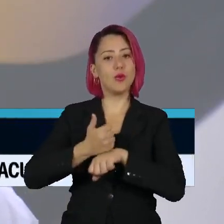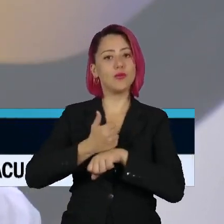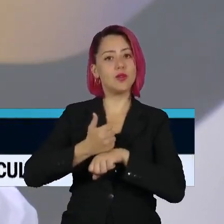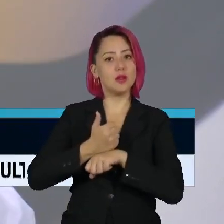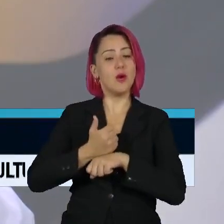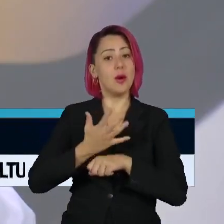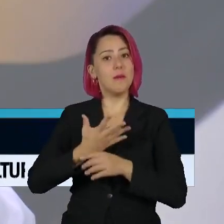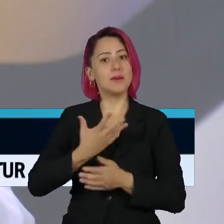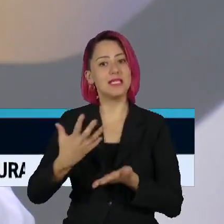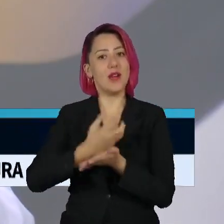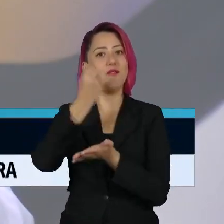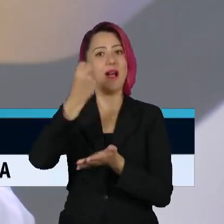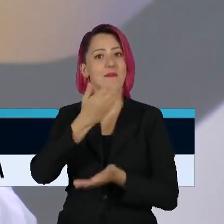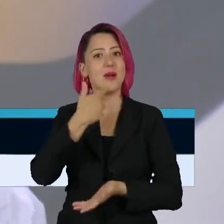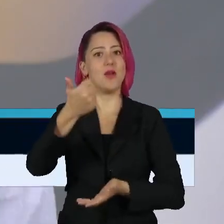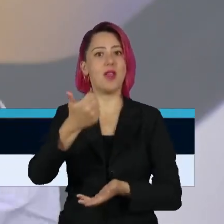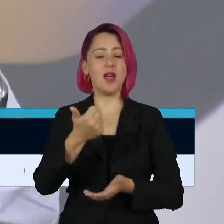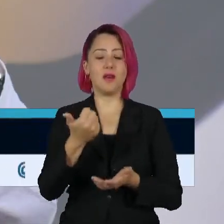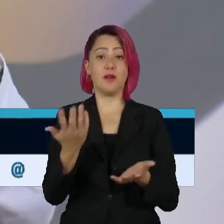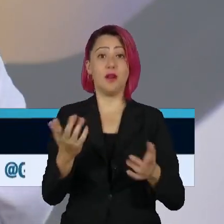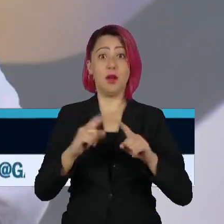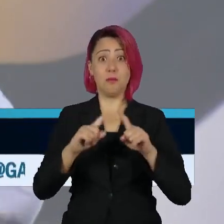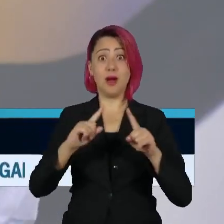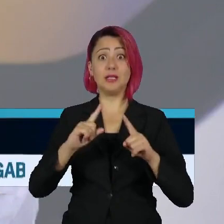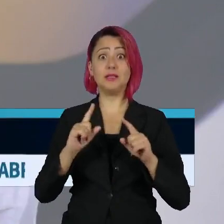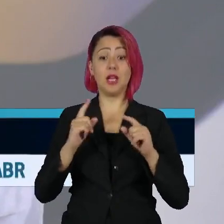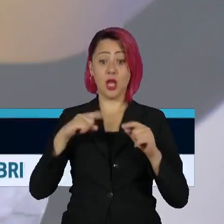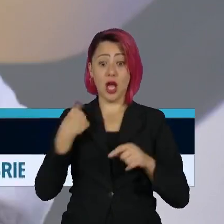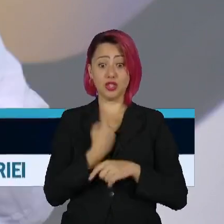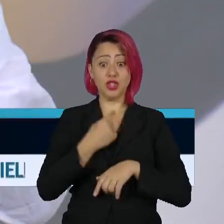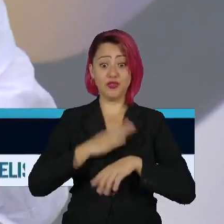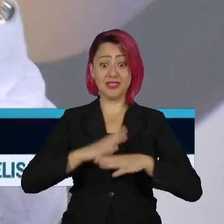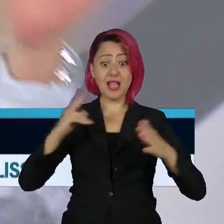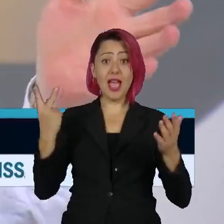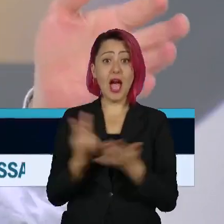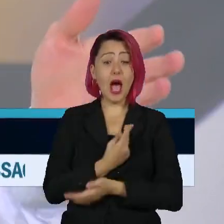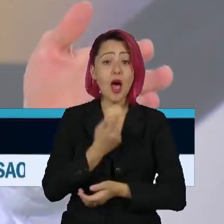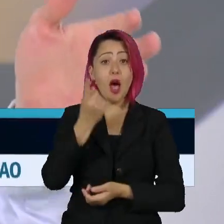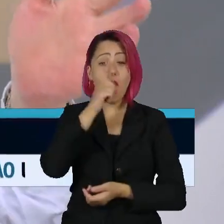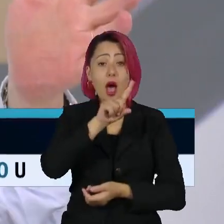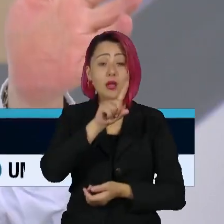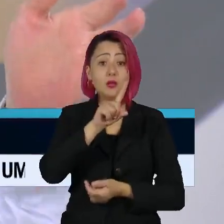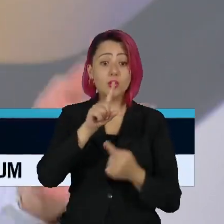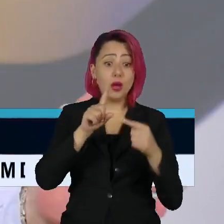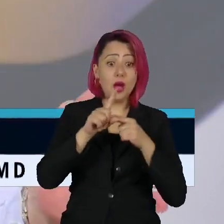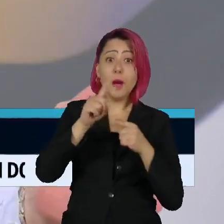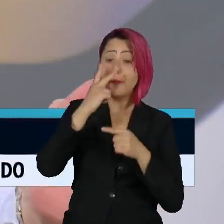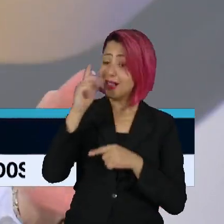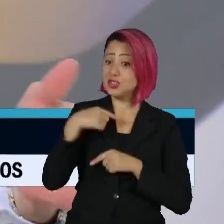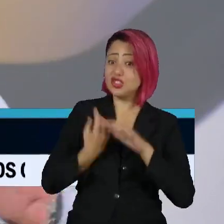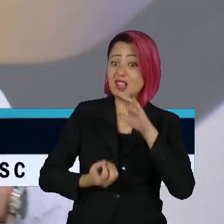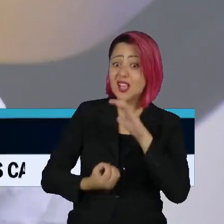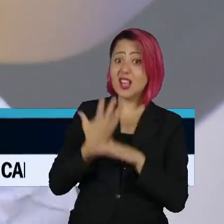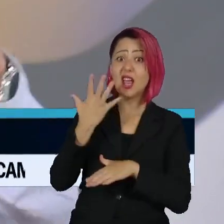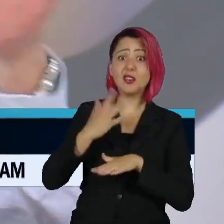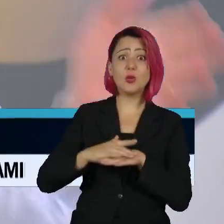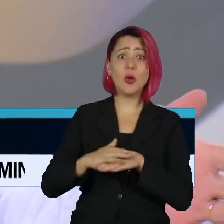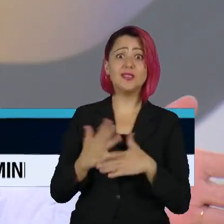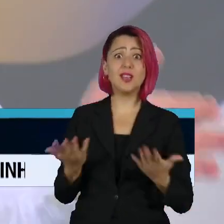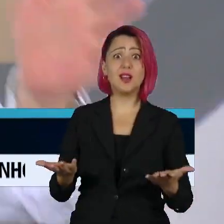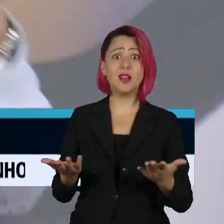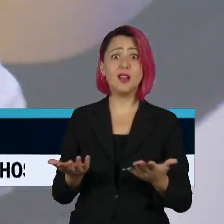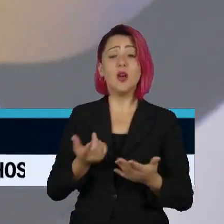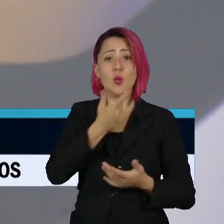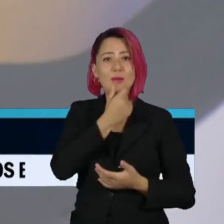doença mata, como aconteceu com aquele menino. Ele está daquele jeito porque ele foi mal atendido no parto. Então, eu estava